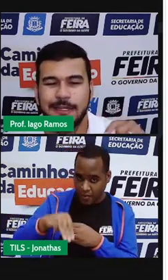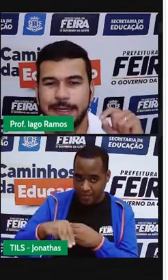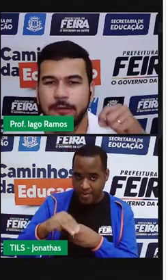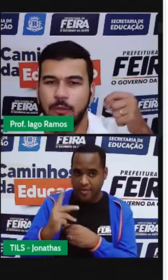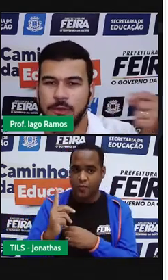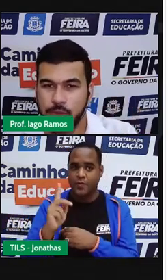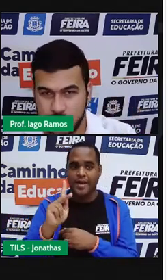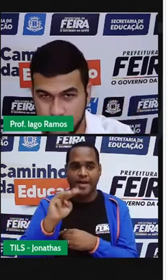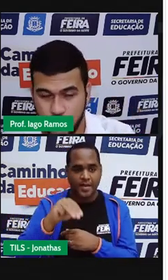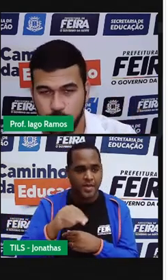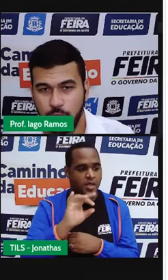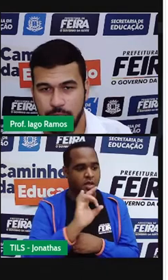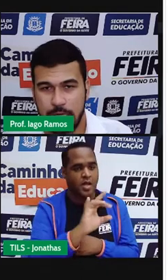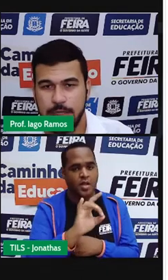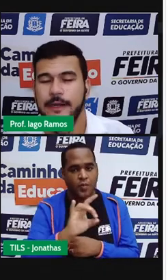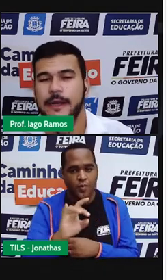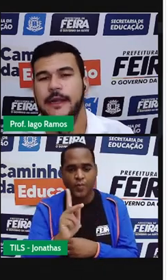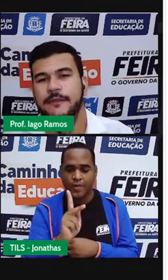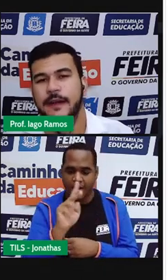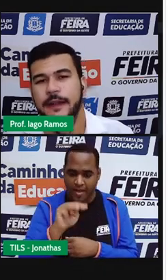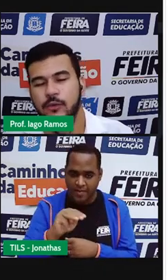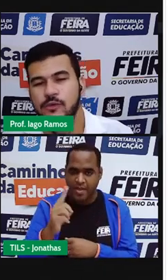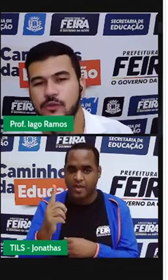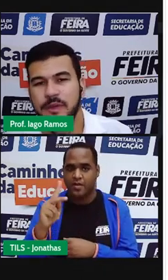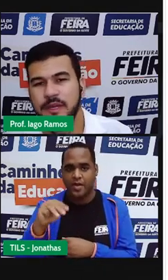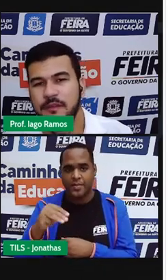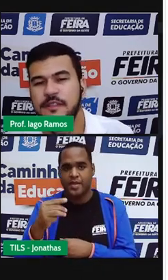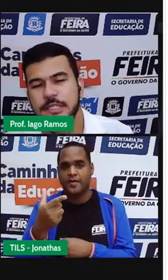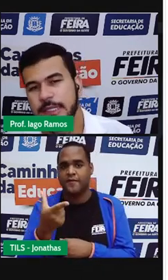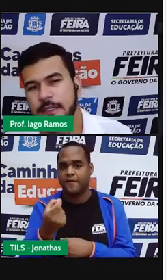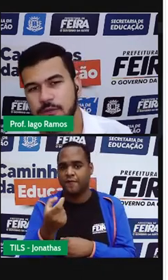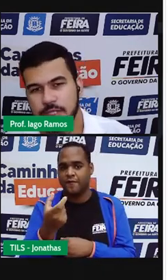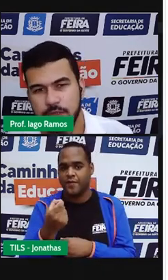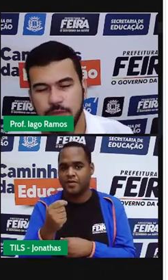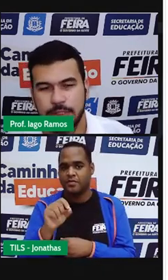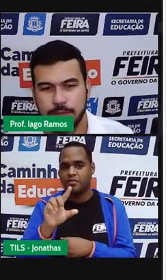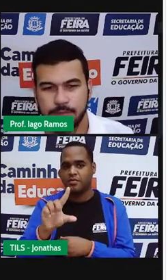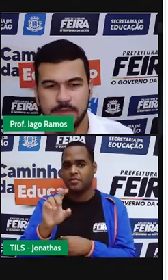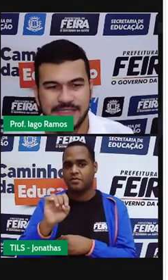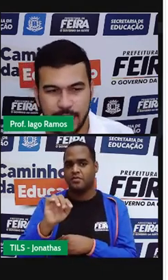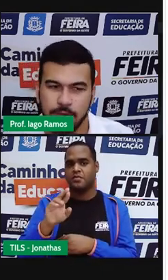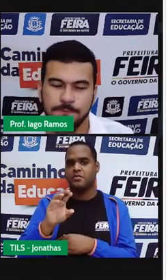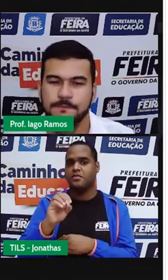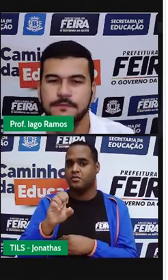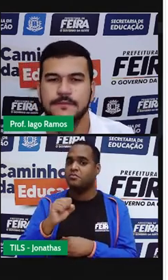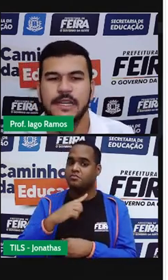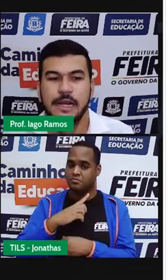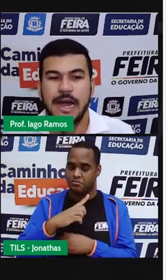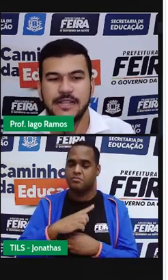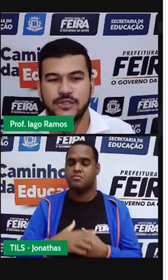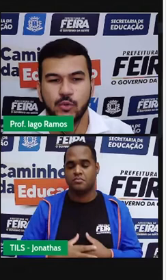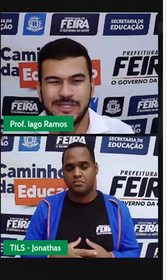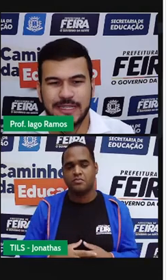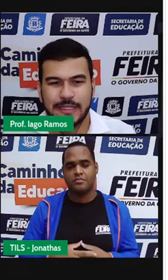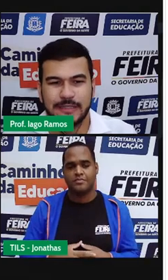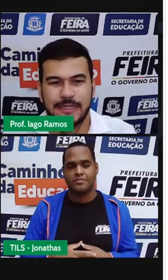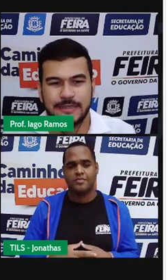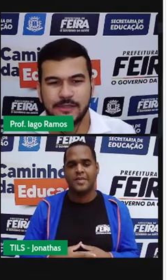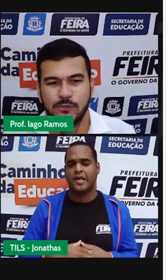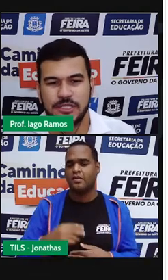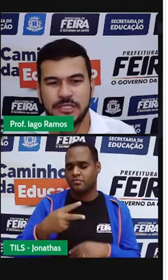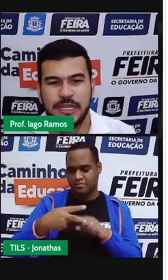A cada quilômetro que essa moto rodar, ela vai consumir 20 litros de gasolina. Certo? As duas